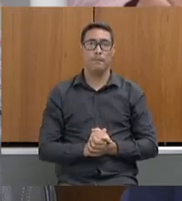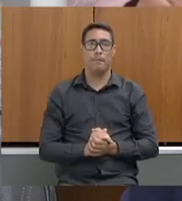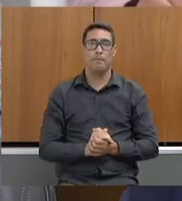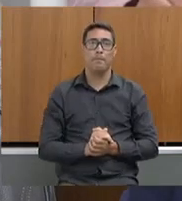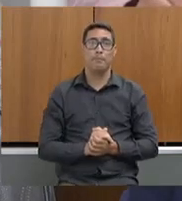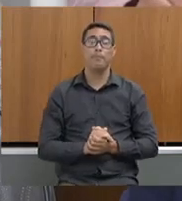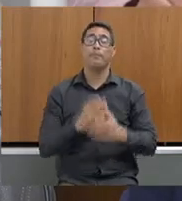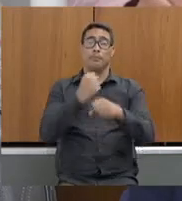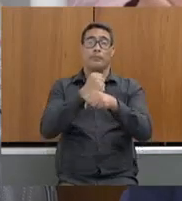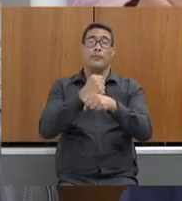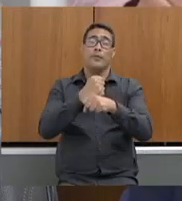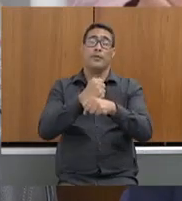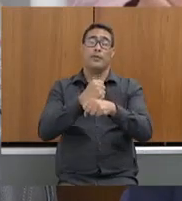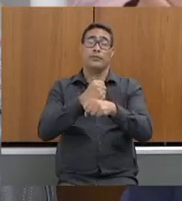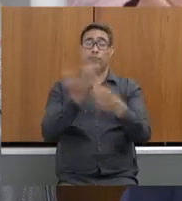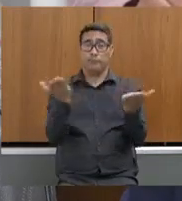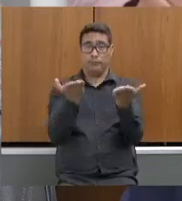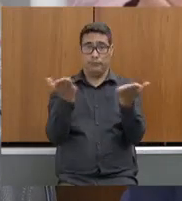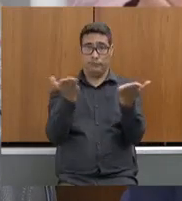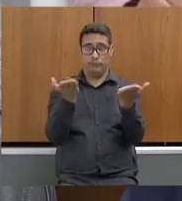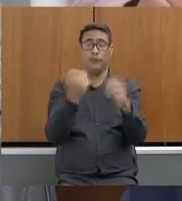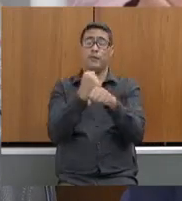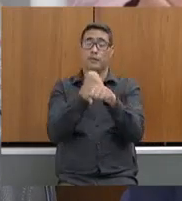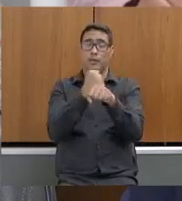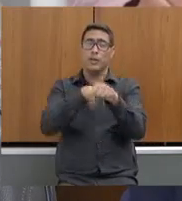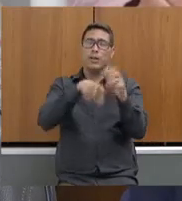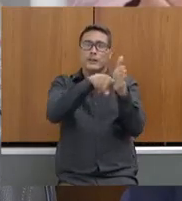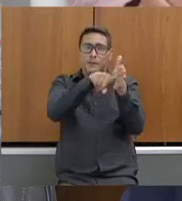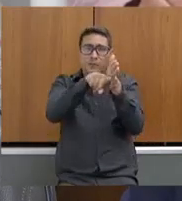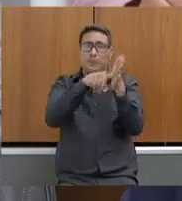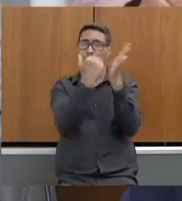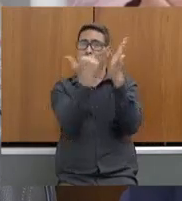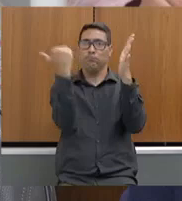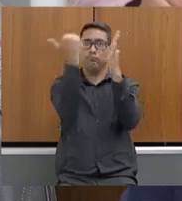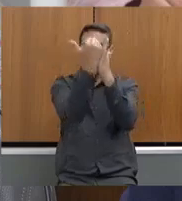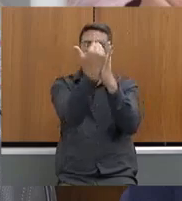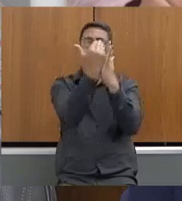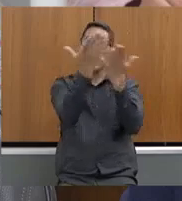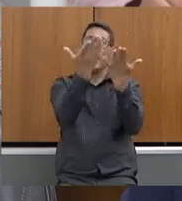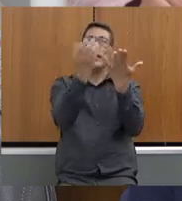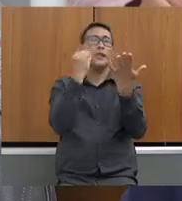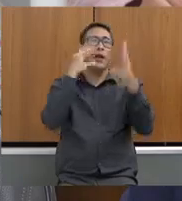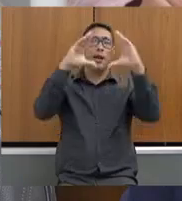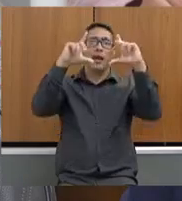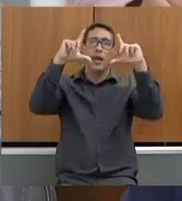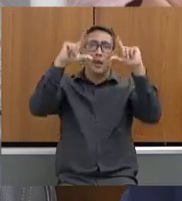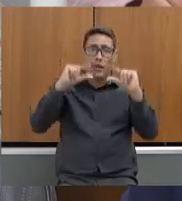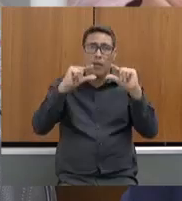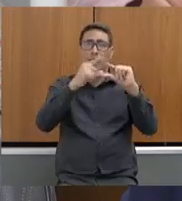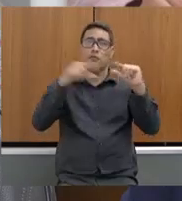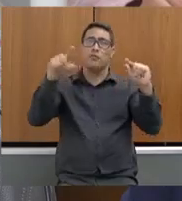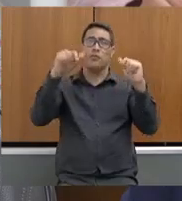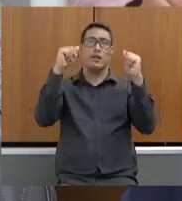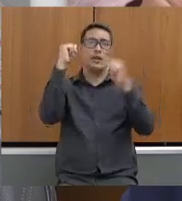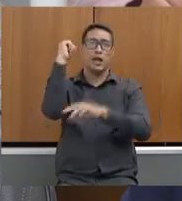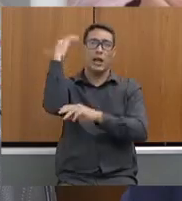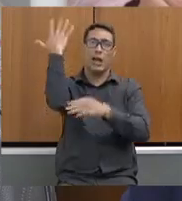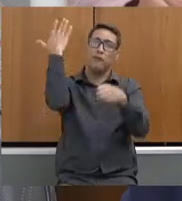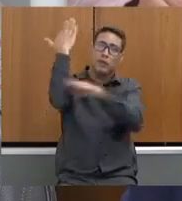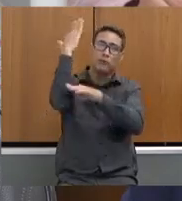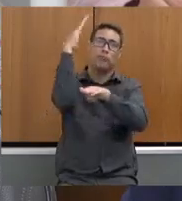Esse ano, nós intensificamos a fiscalização de combate ao desmatamento. O combate ao desmatamento, ele é